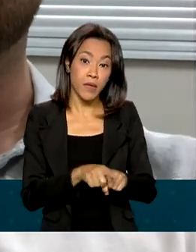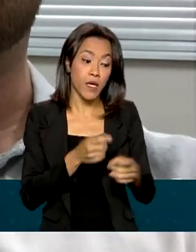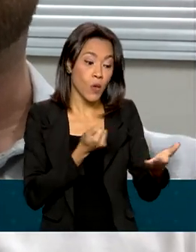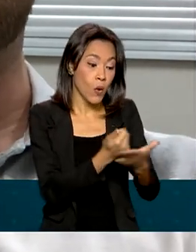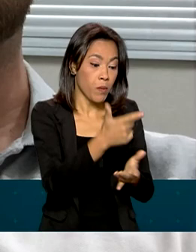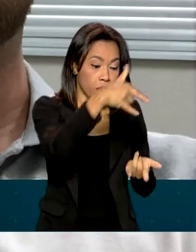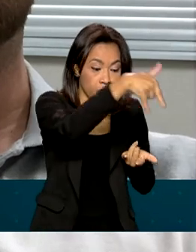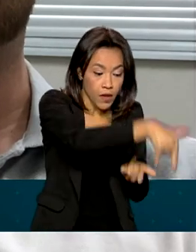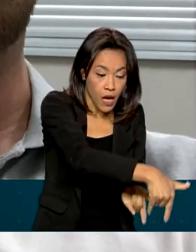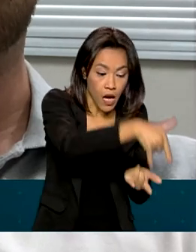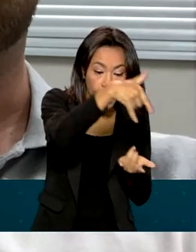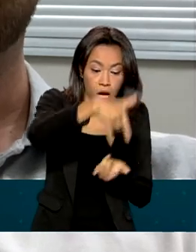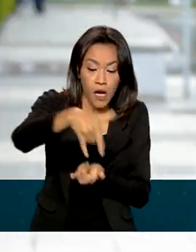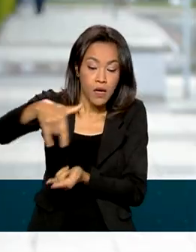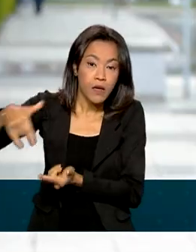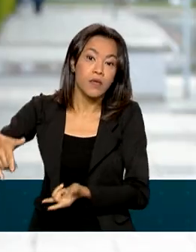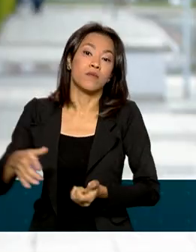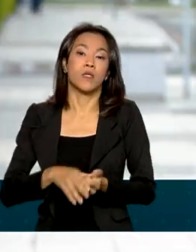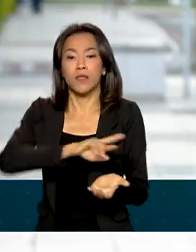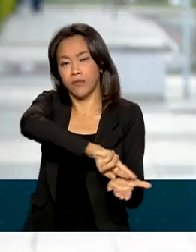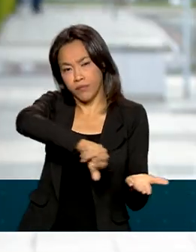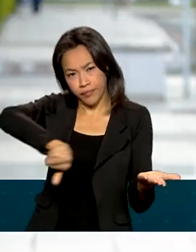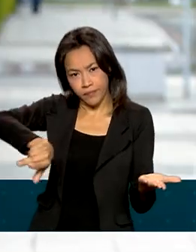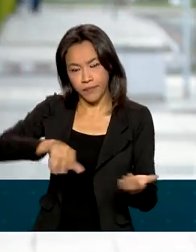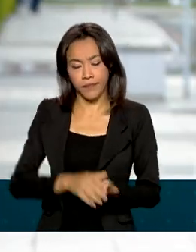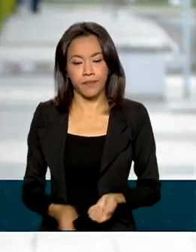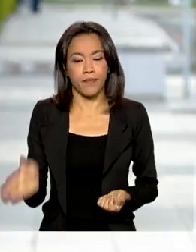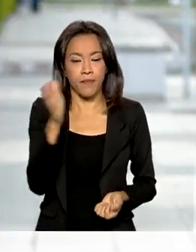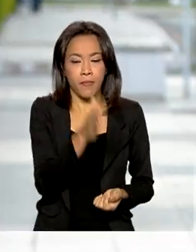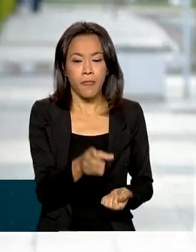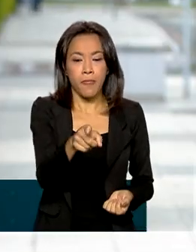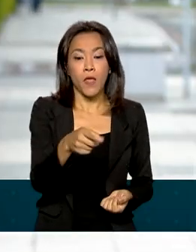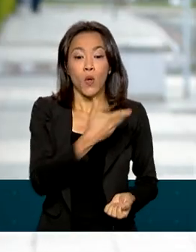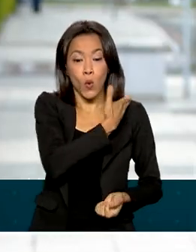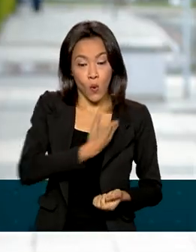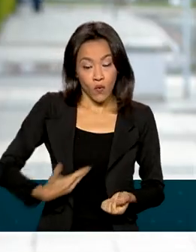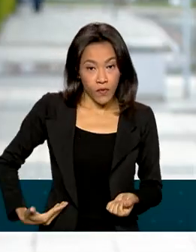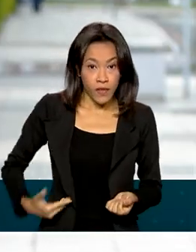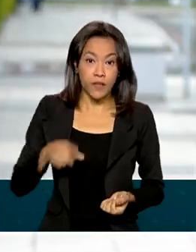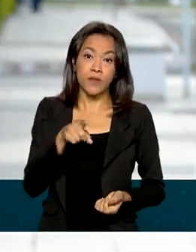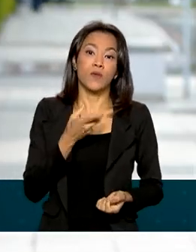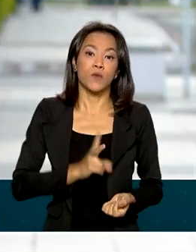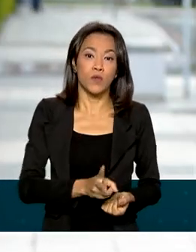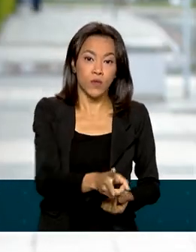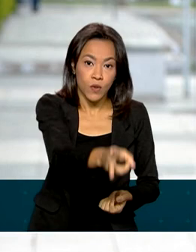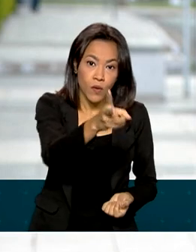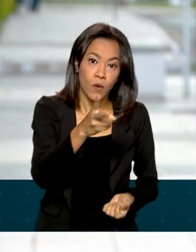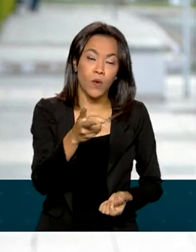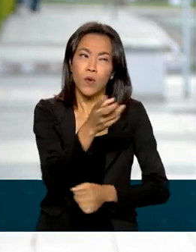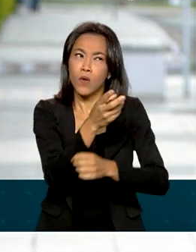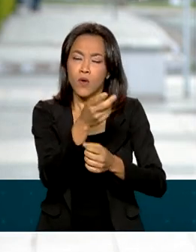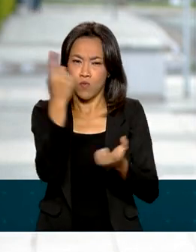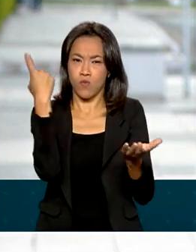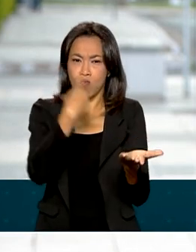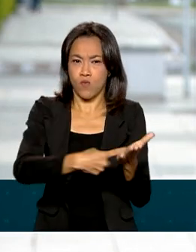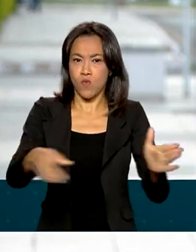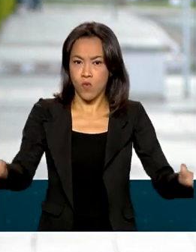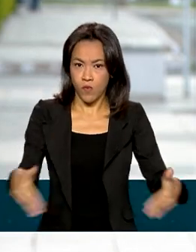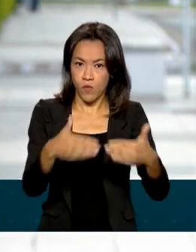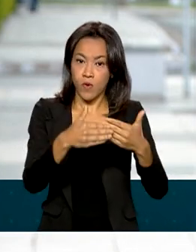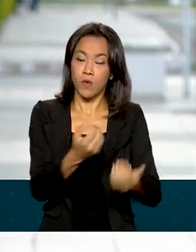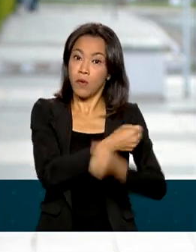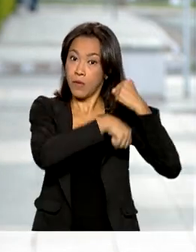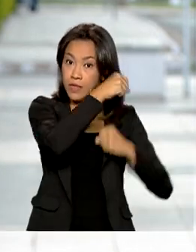pintura, bombas de infusão. Em 2022, o governo decidiu manter o convênio firmado no ano passado com a Receita